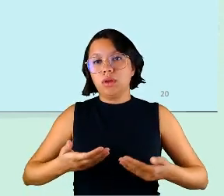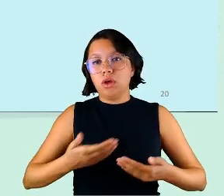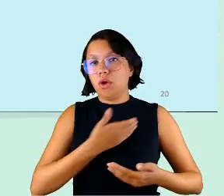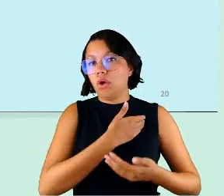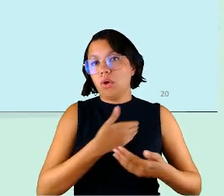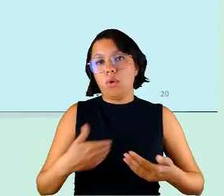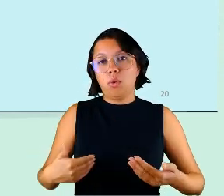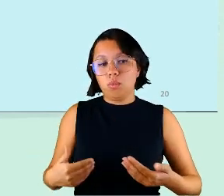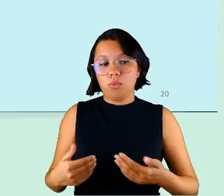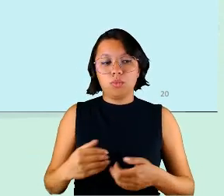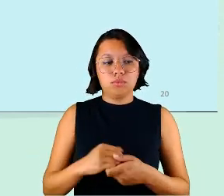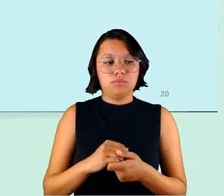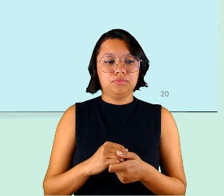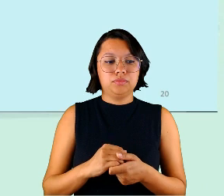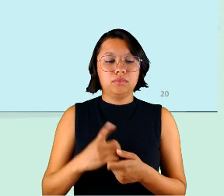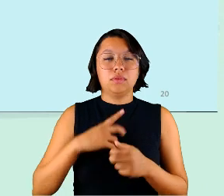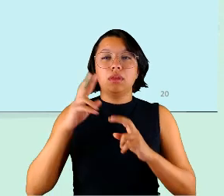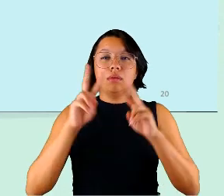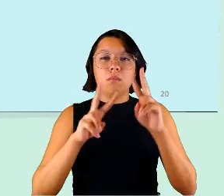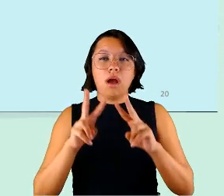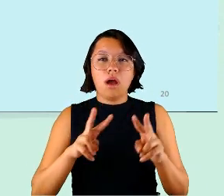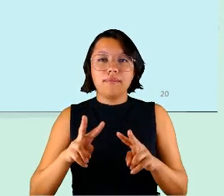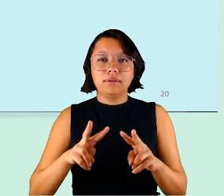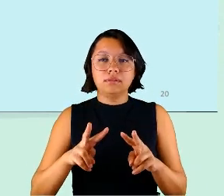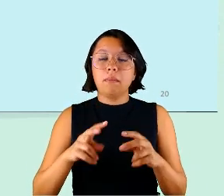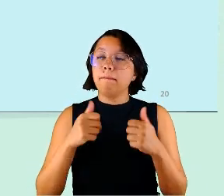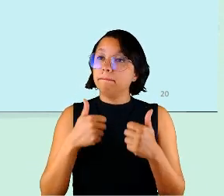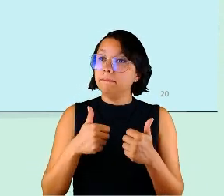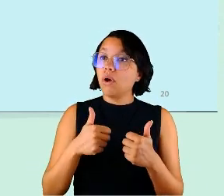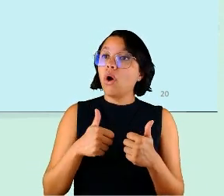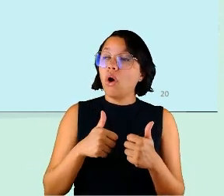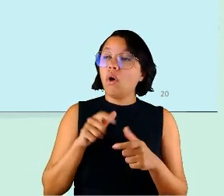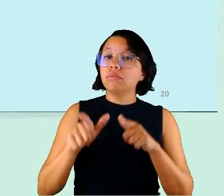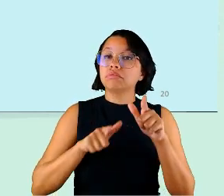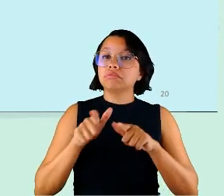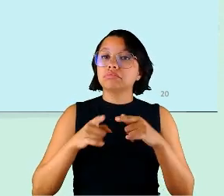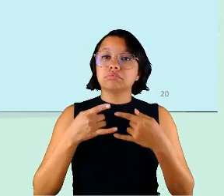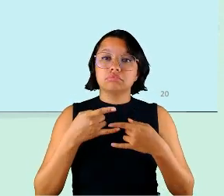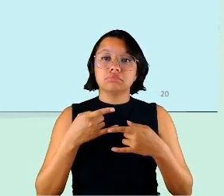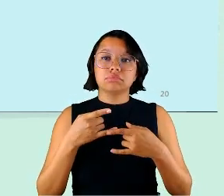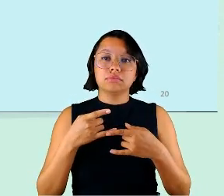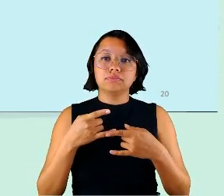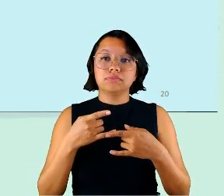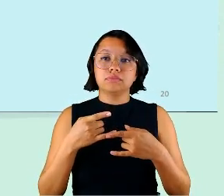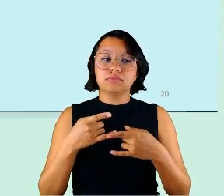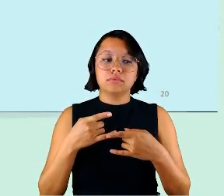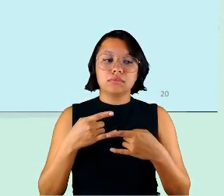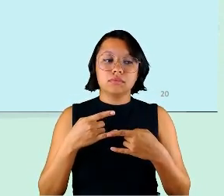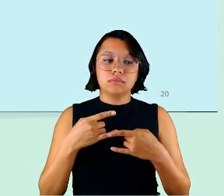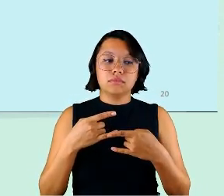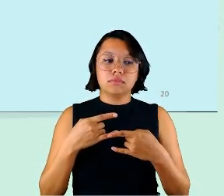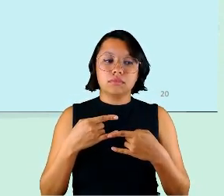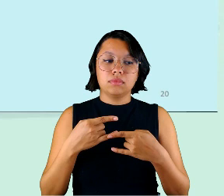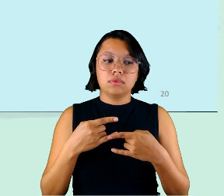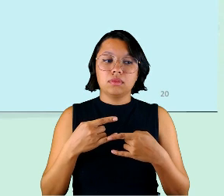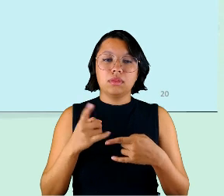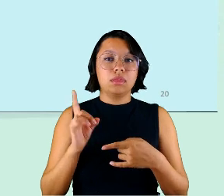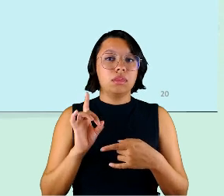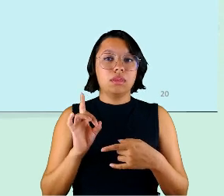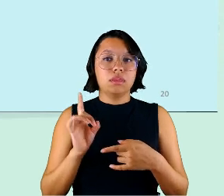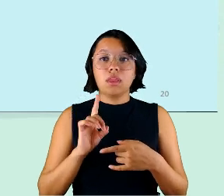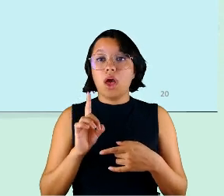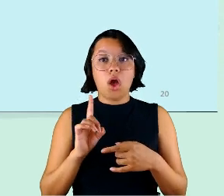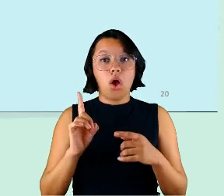gente tem uma avaliação bastante positiva do teletrabalho em tempo é não em tempo